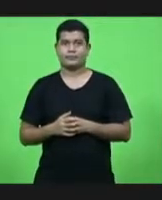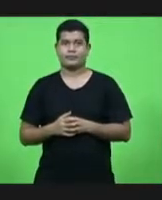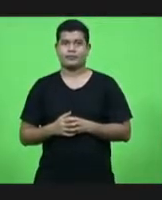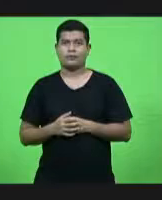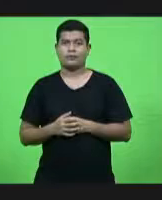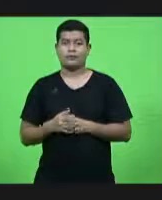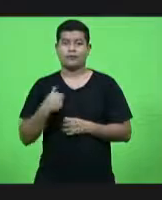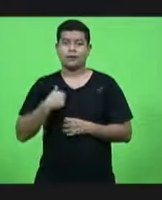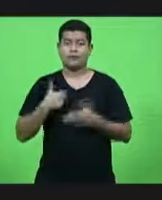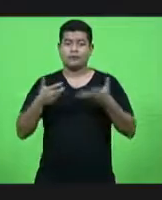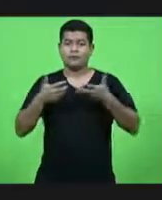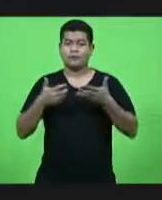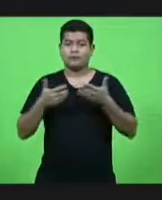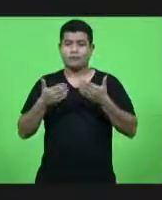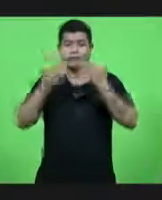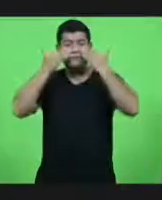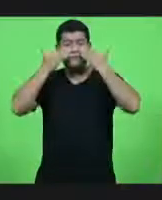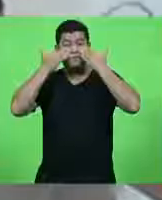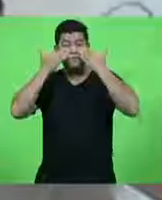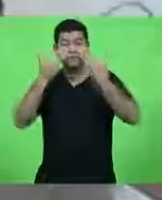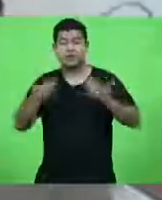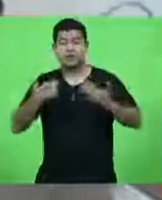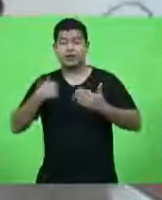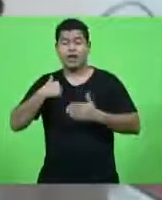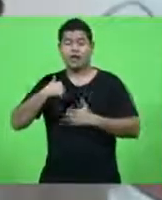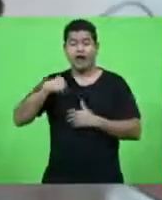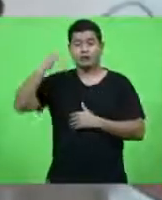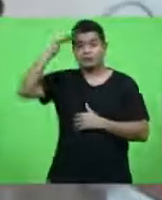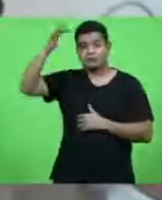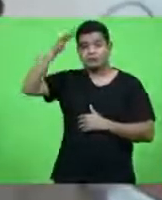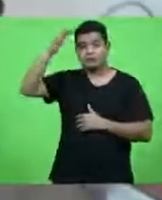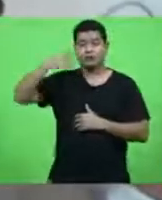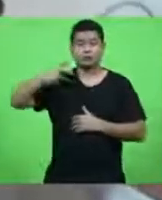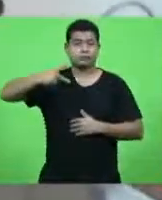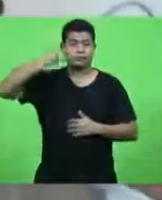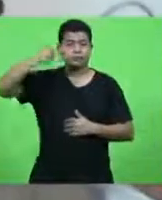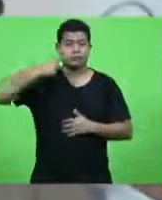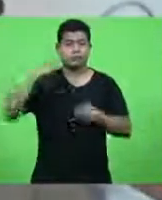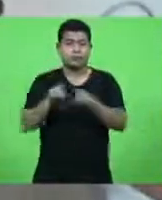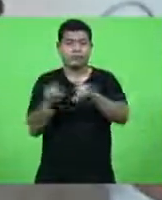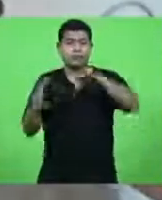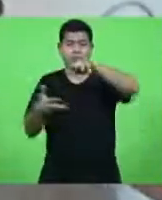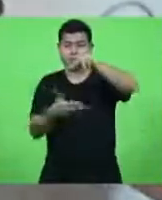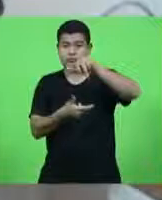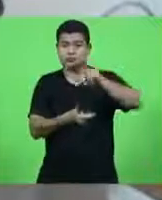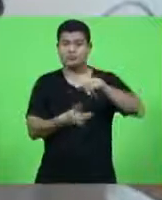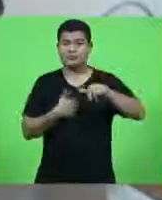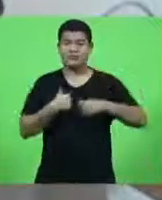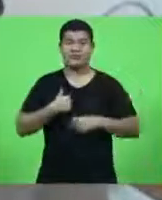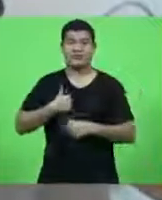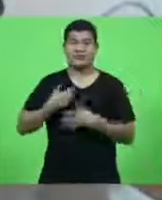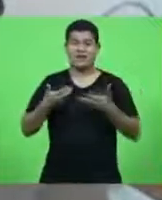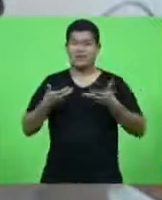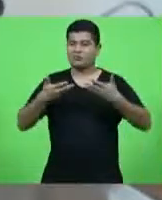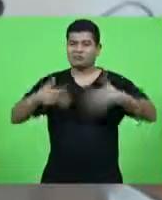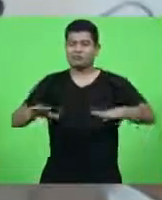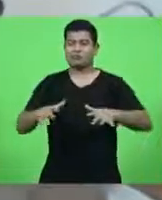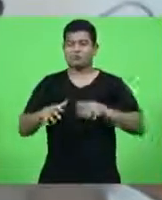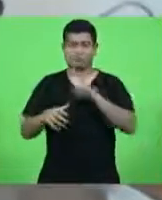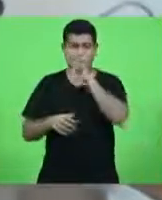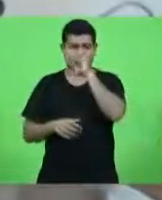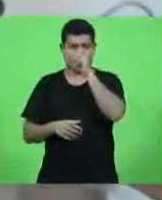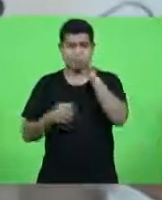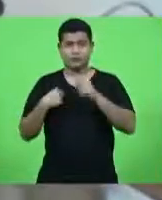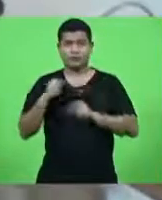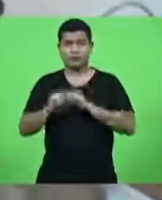gostaria de expor com mais veemência a minha visão política e a minha visão de mundo mas não quero contribuir